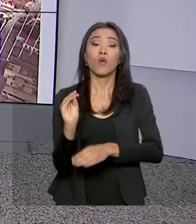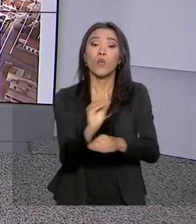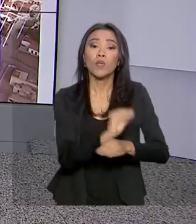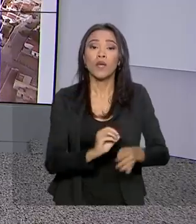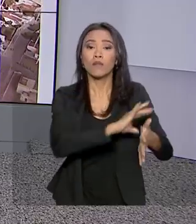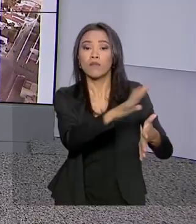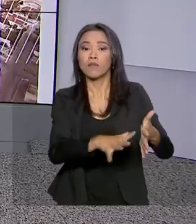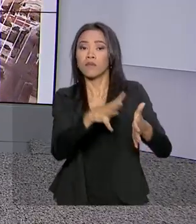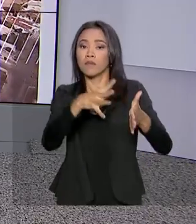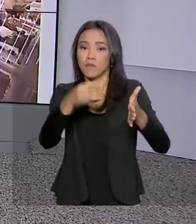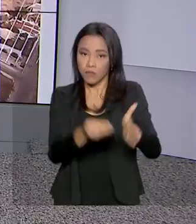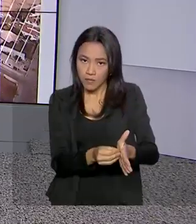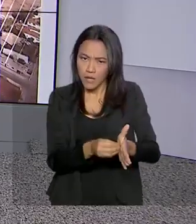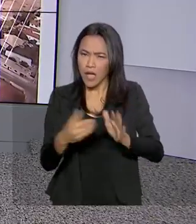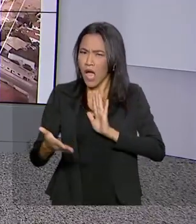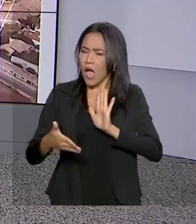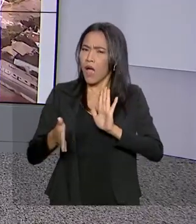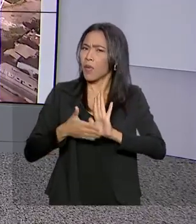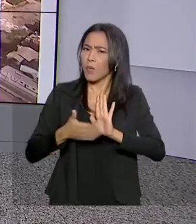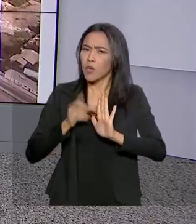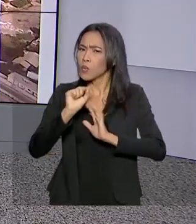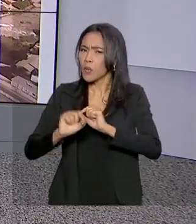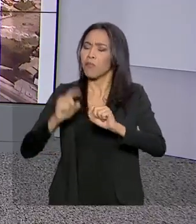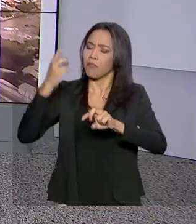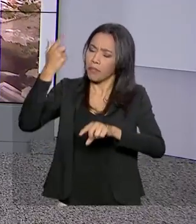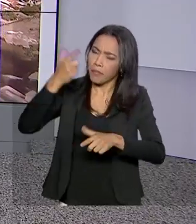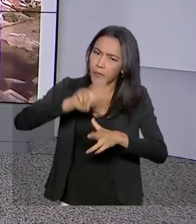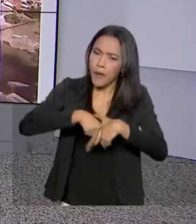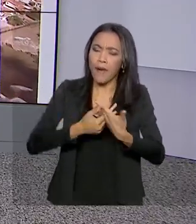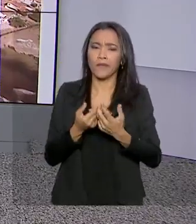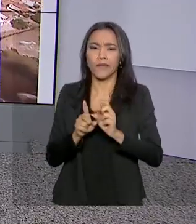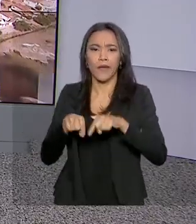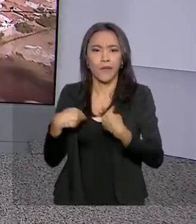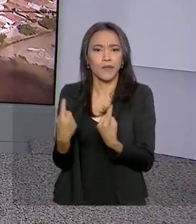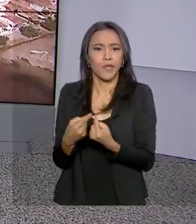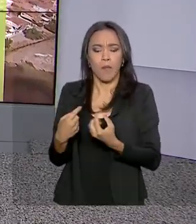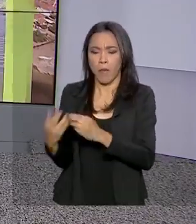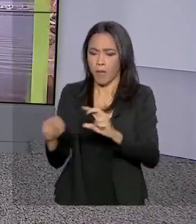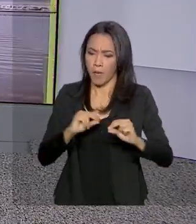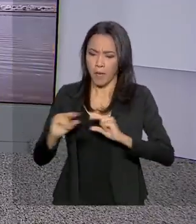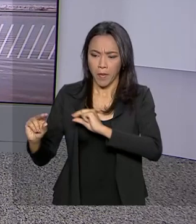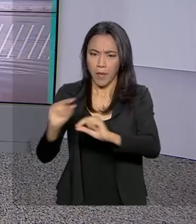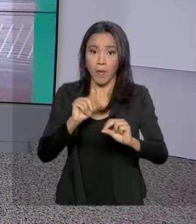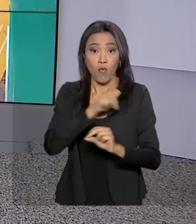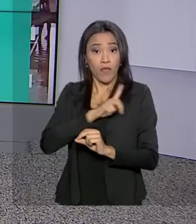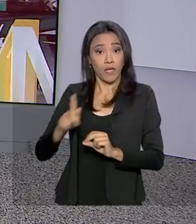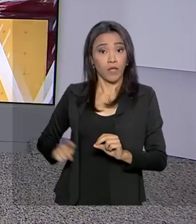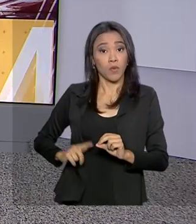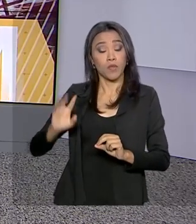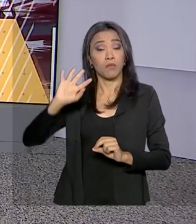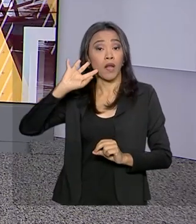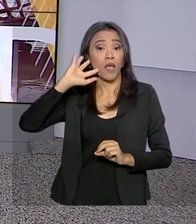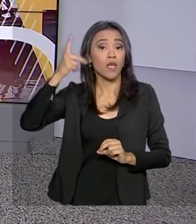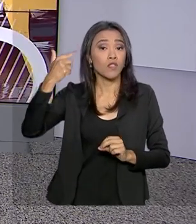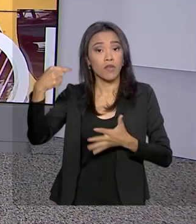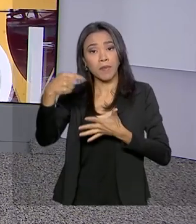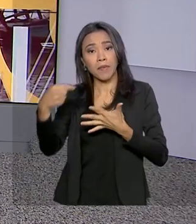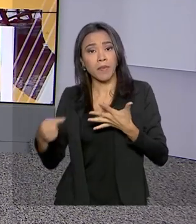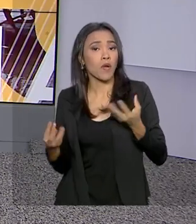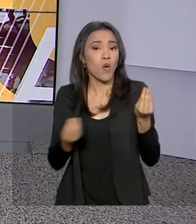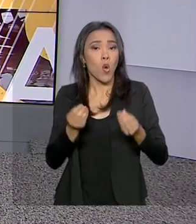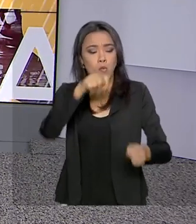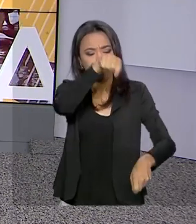A proposta surgiu depois de mais uma rodada de reuniões de ministros com governadores para buscar soluções de combate às